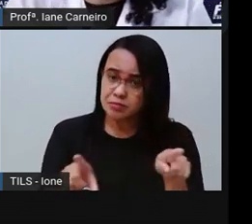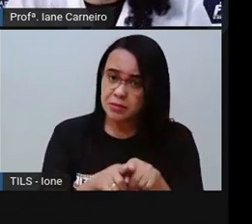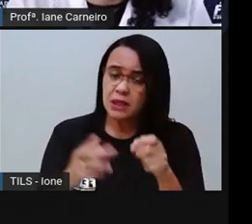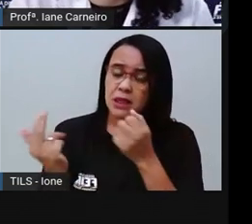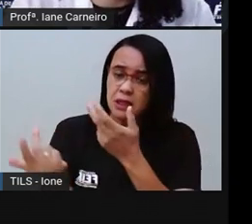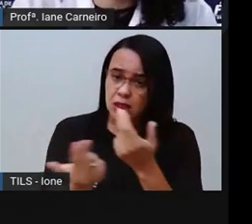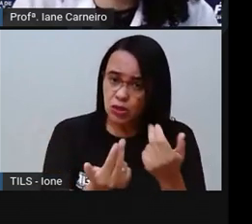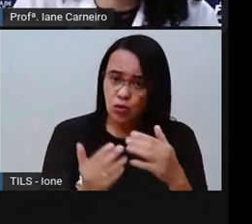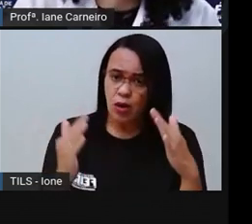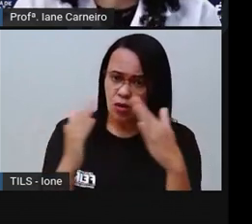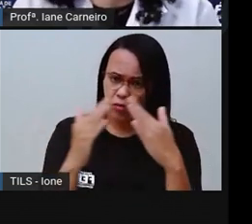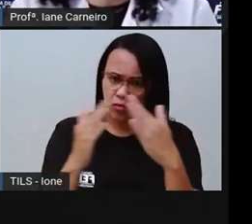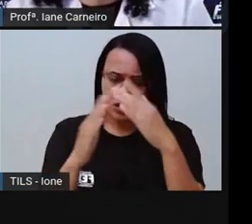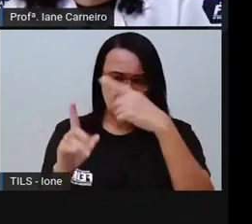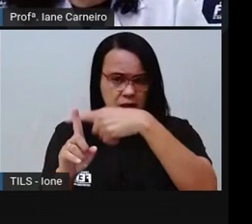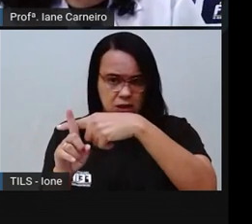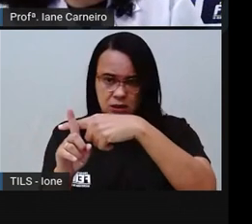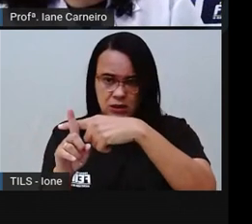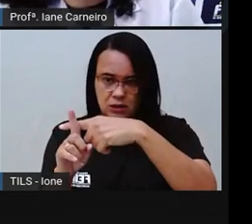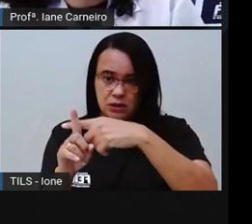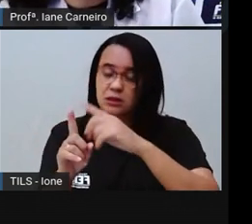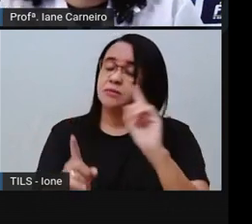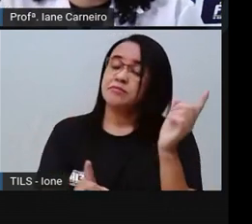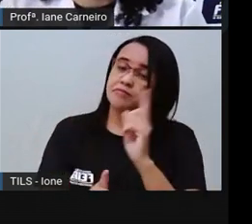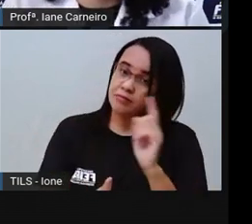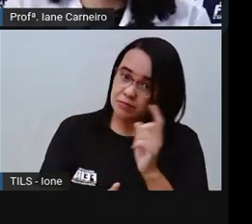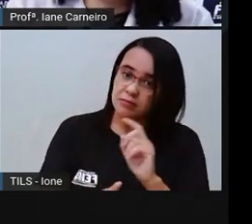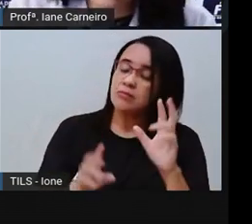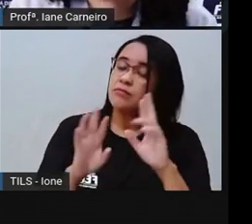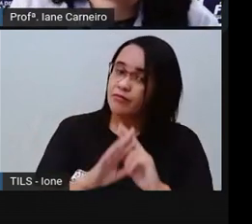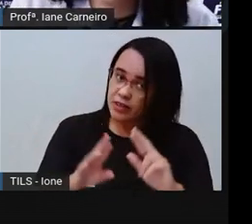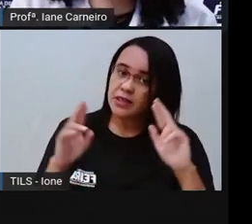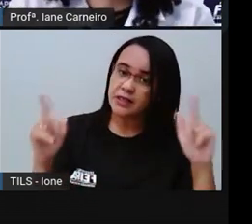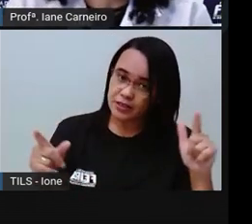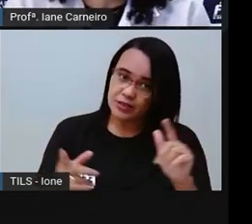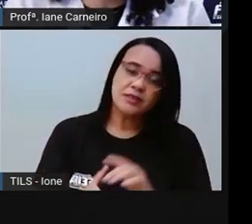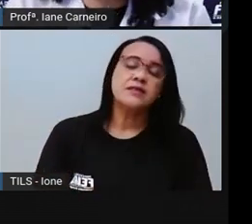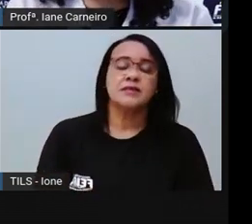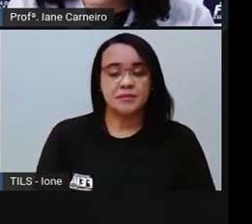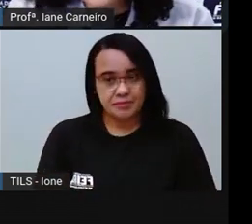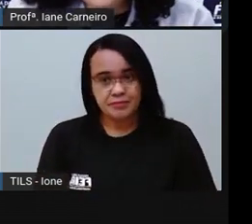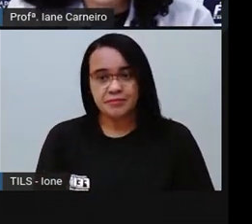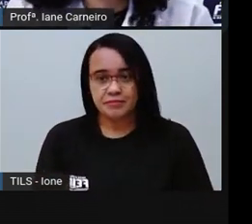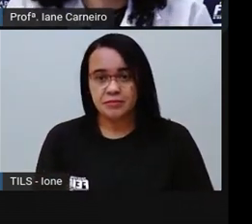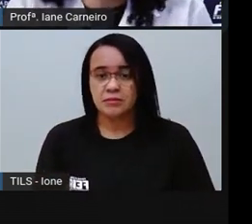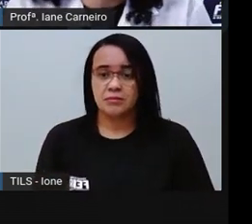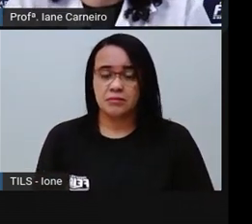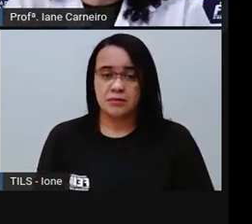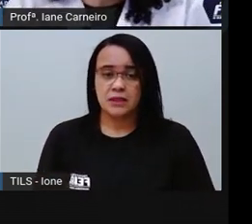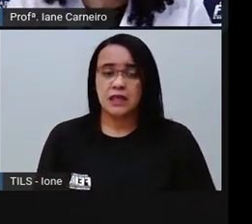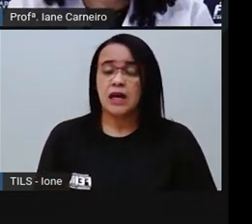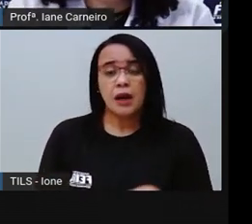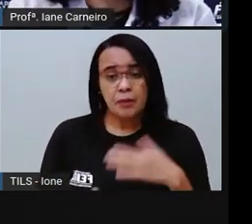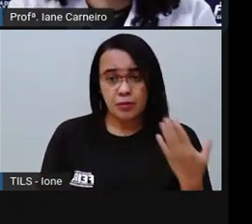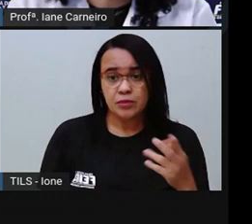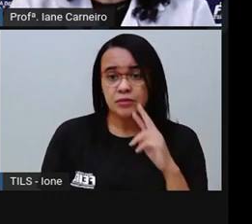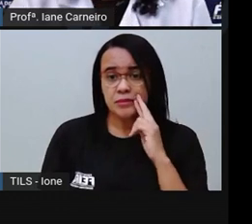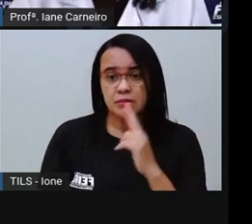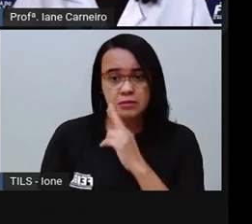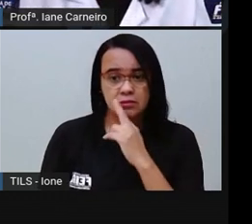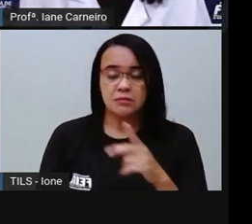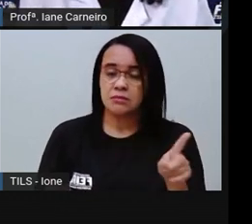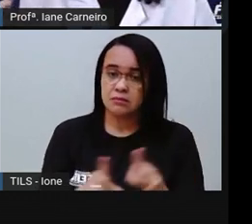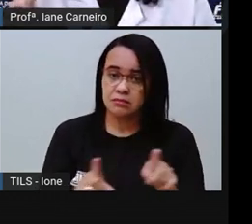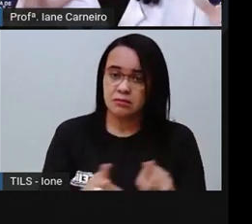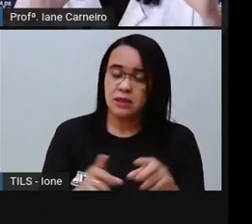Tem coisas que a gente faz numa igreja e não faz num restaurante. Assim como tem coisas que a gente faz num restaurante que não faz na igreja. Né?